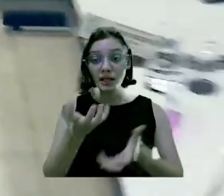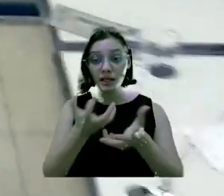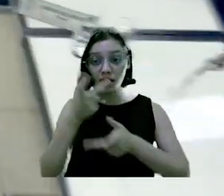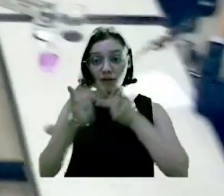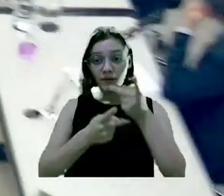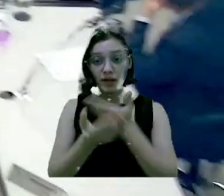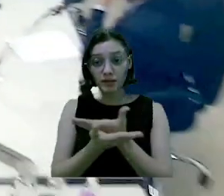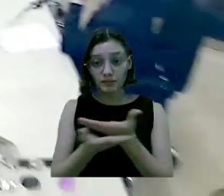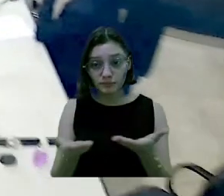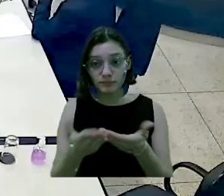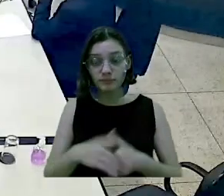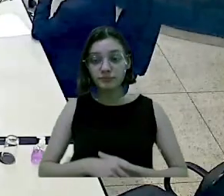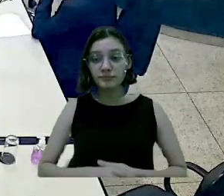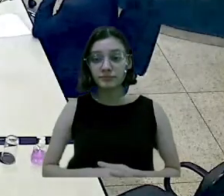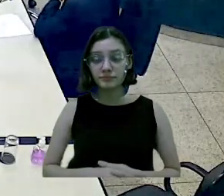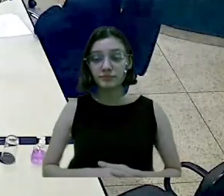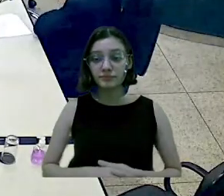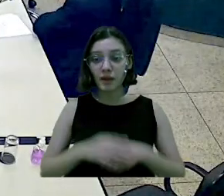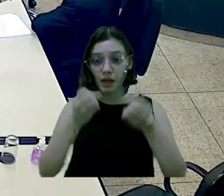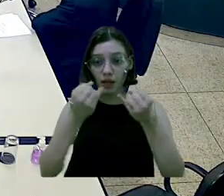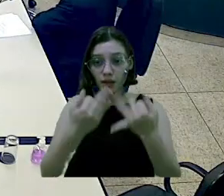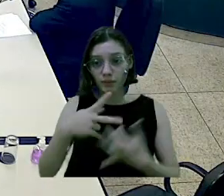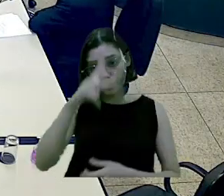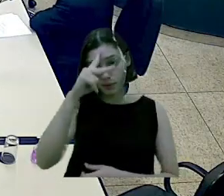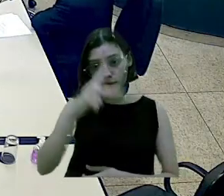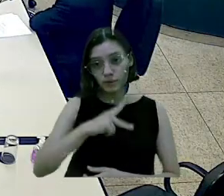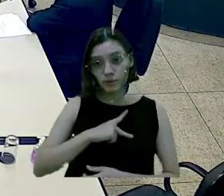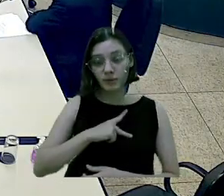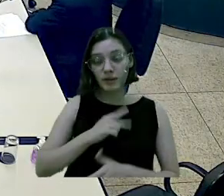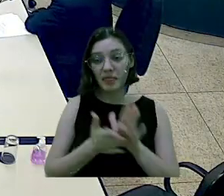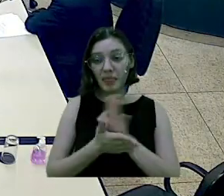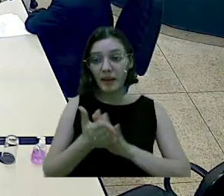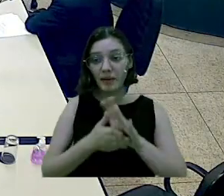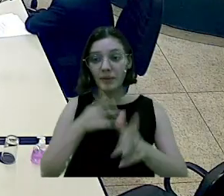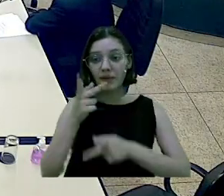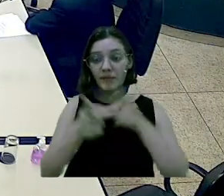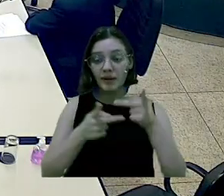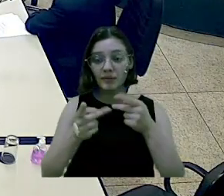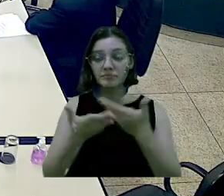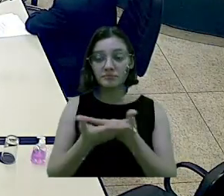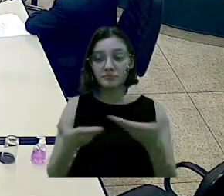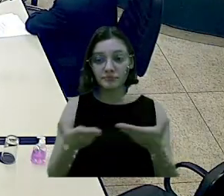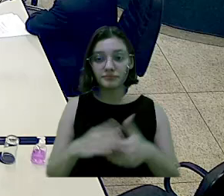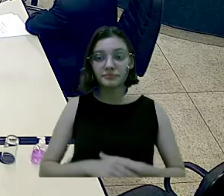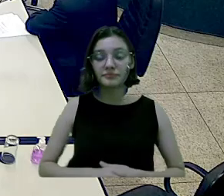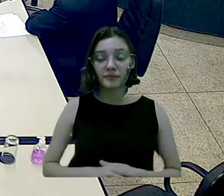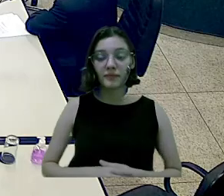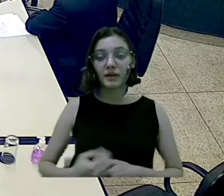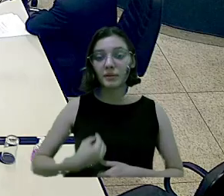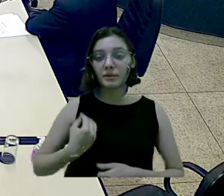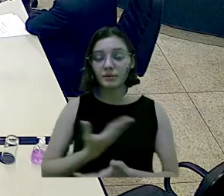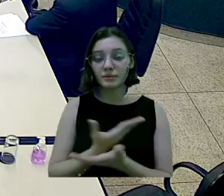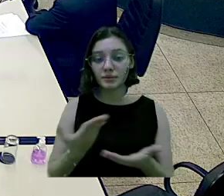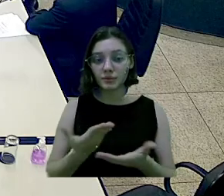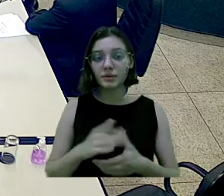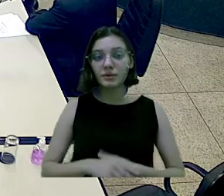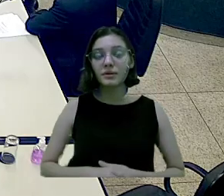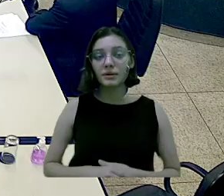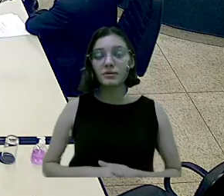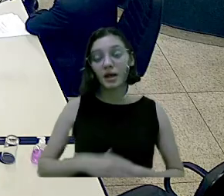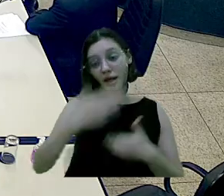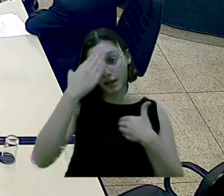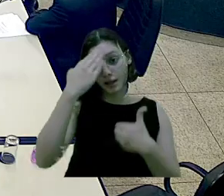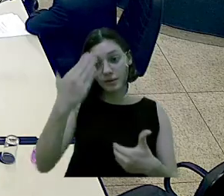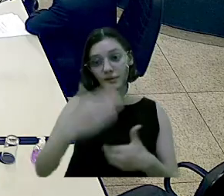Ninguém mais querendo fazer o uso da palavra, na explicação pessoal, e nada mais havendo a ser tratado, na presente sessão